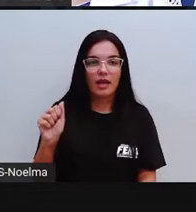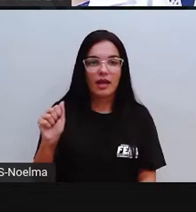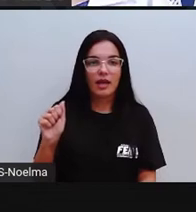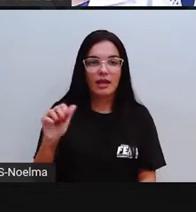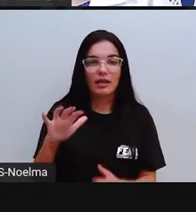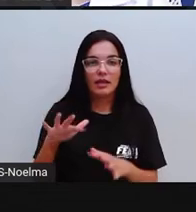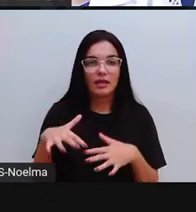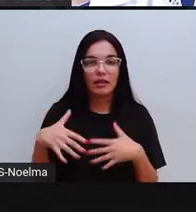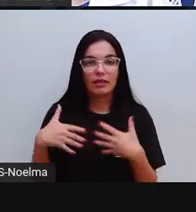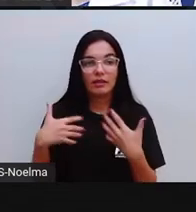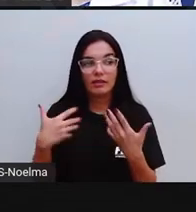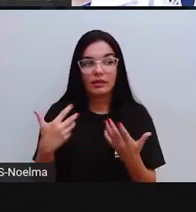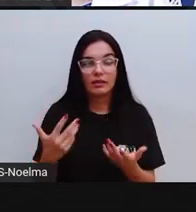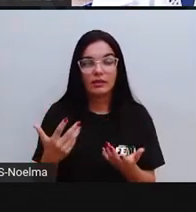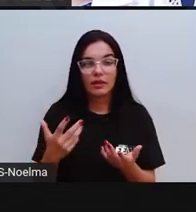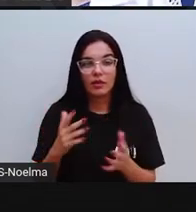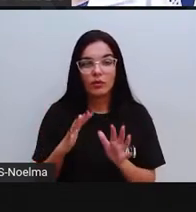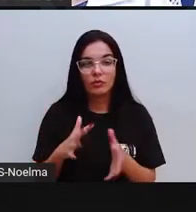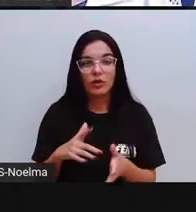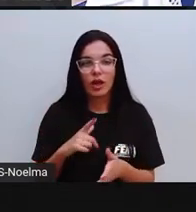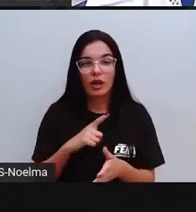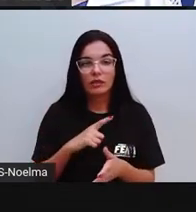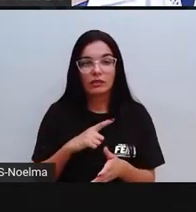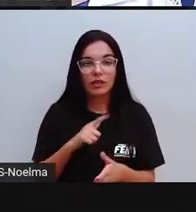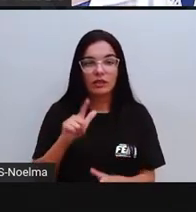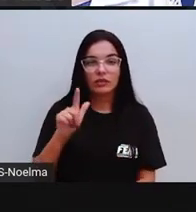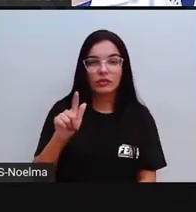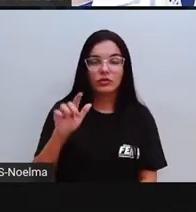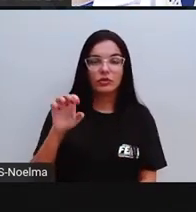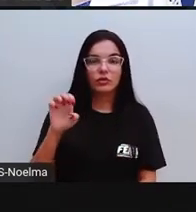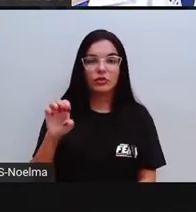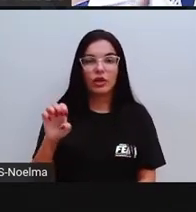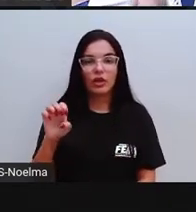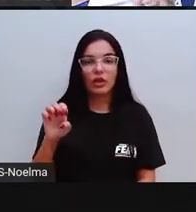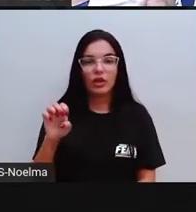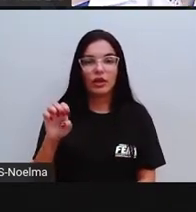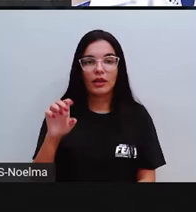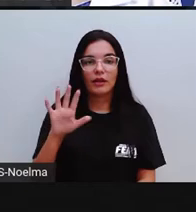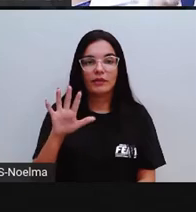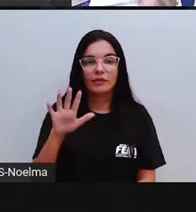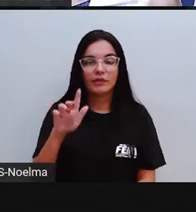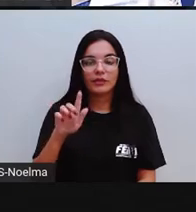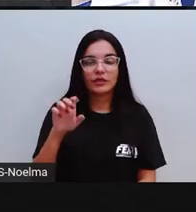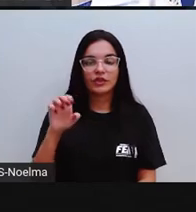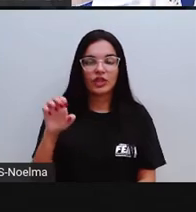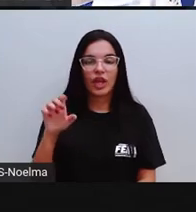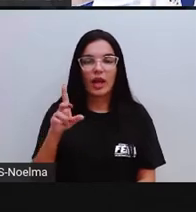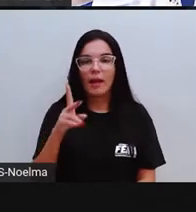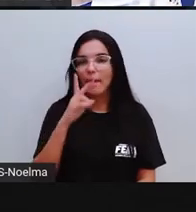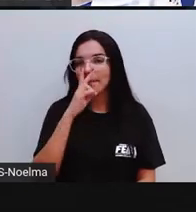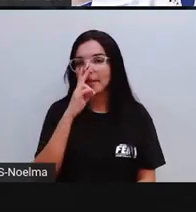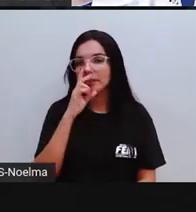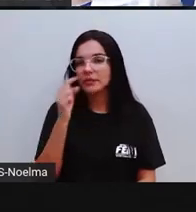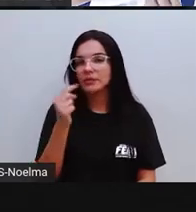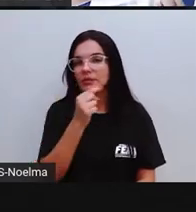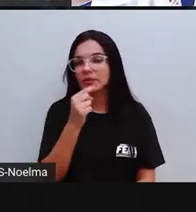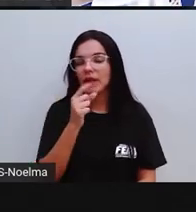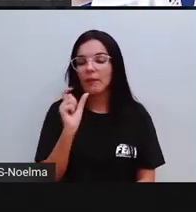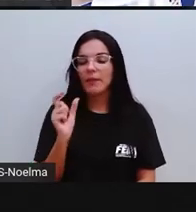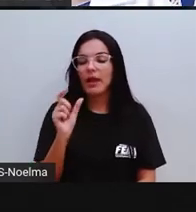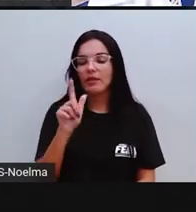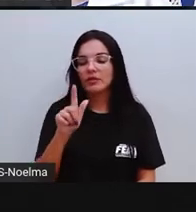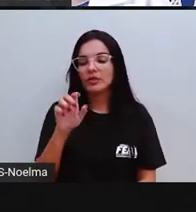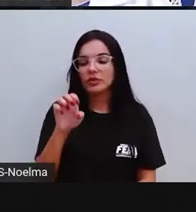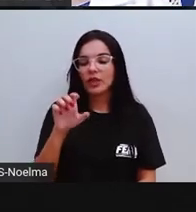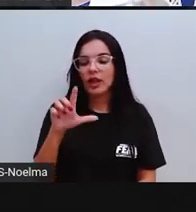Bom, já aqui, ó, nós temos a sílaba GÉ, certo? Como lá na palavra gelatina. Então, o